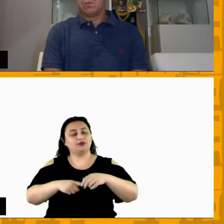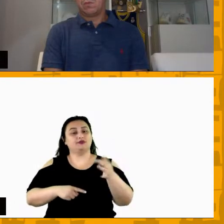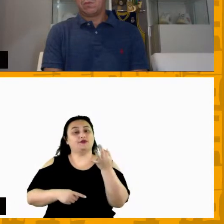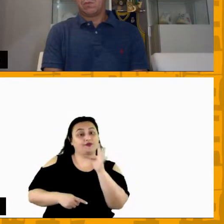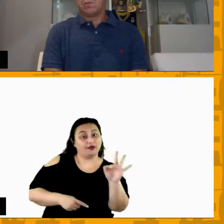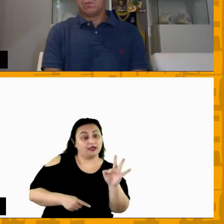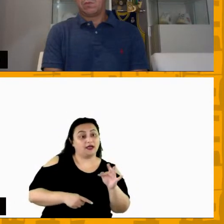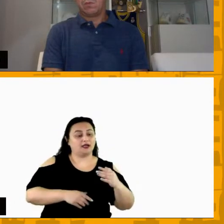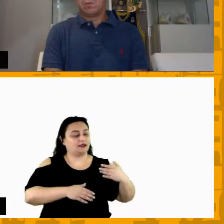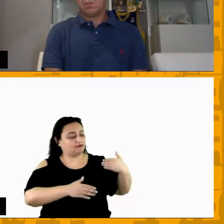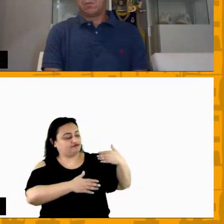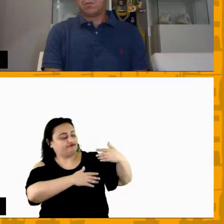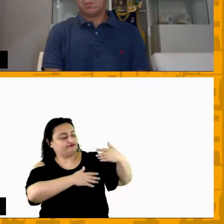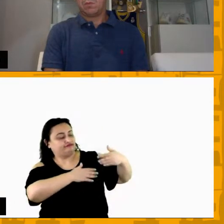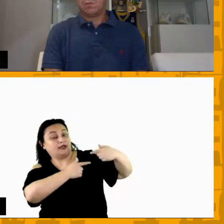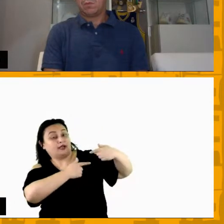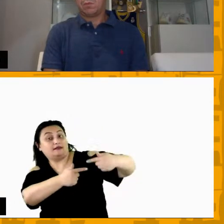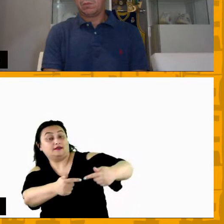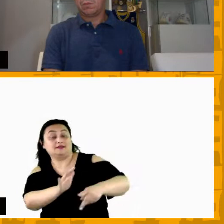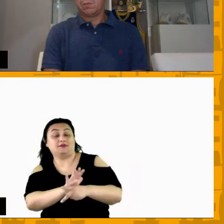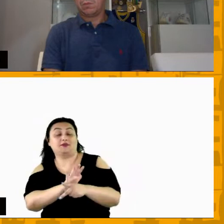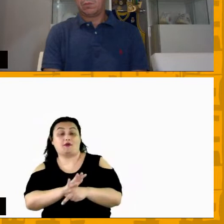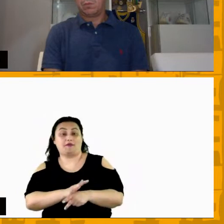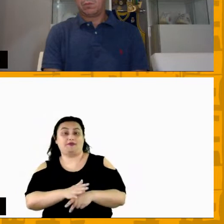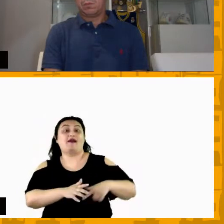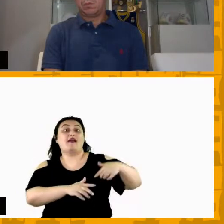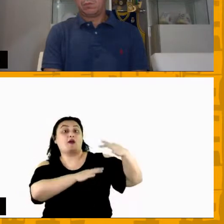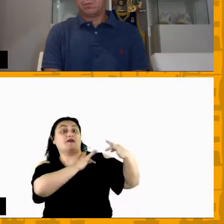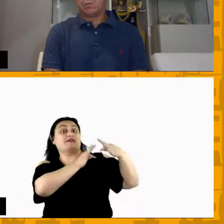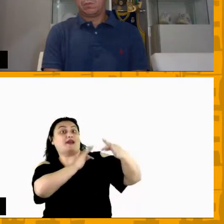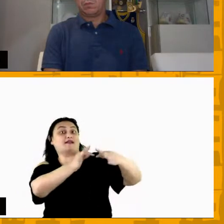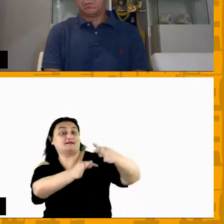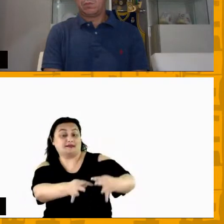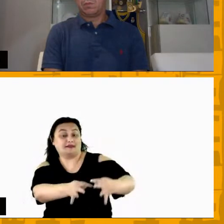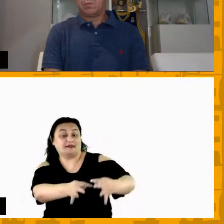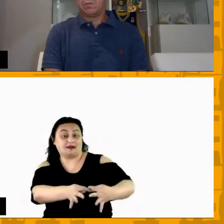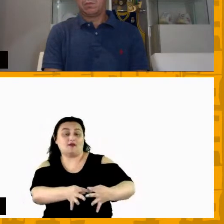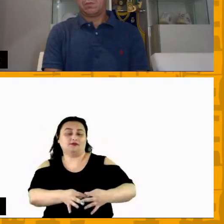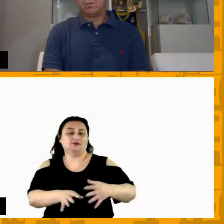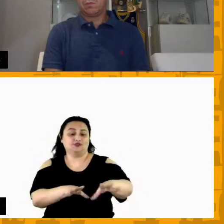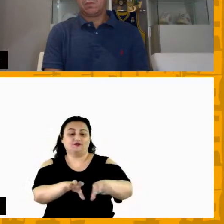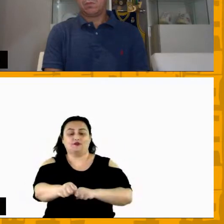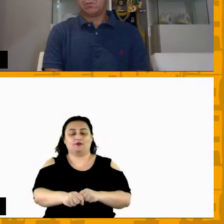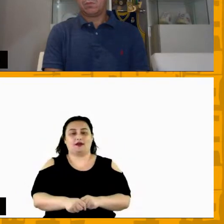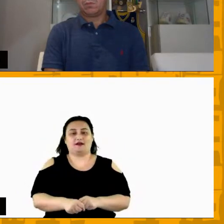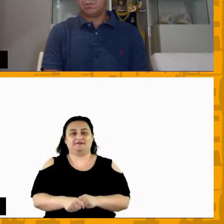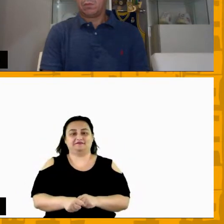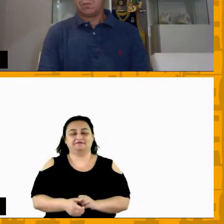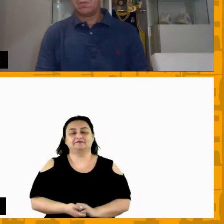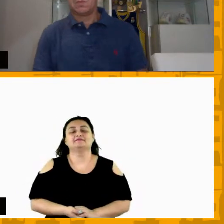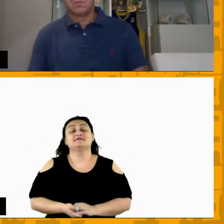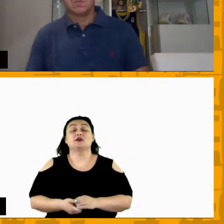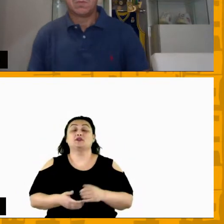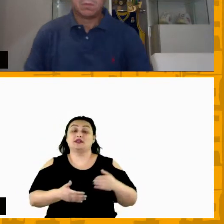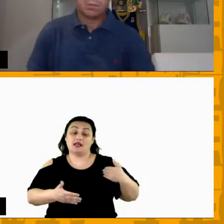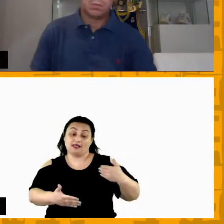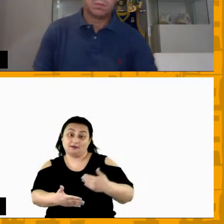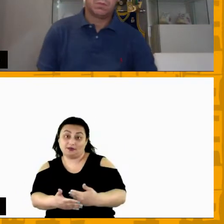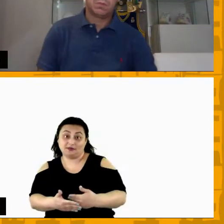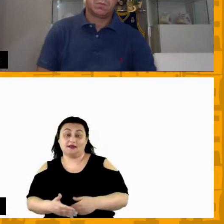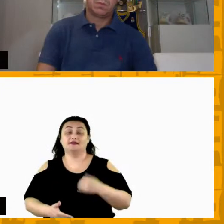informar atletas e acima de tudo Paula nesse processo é importante também